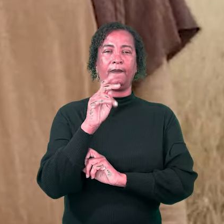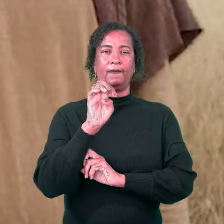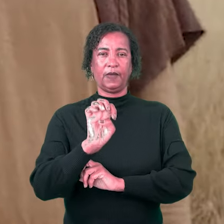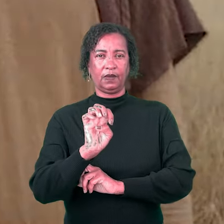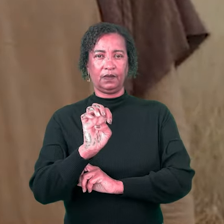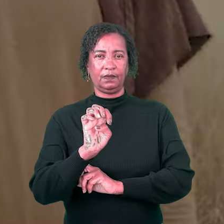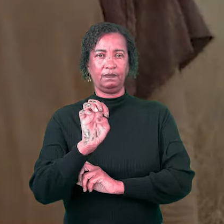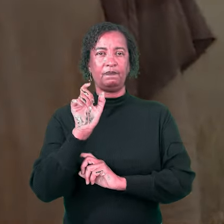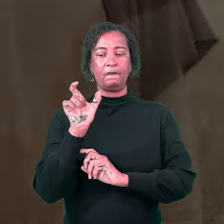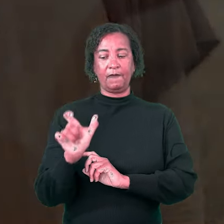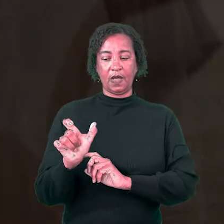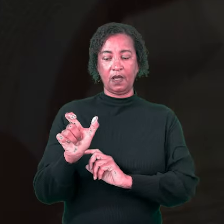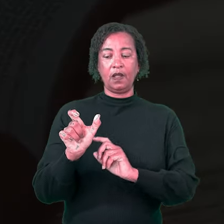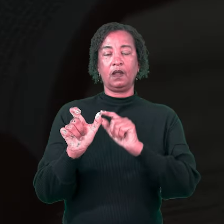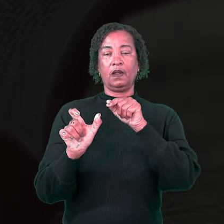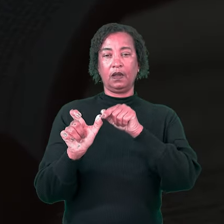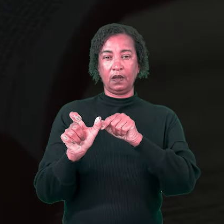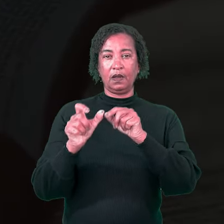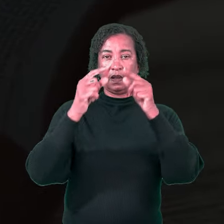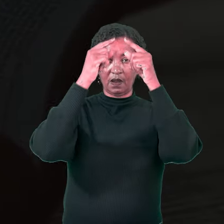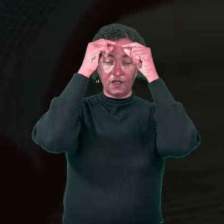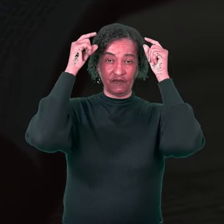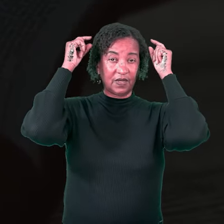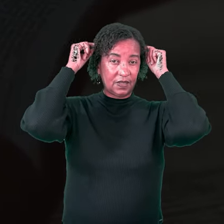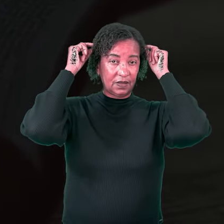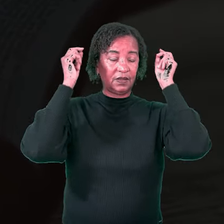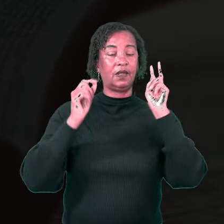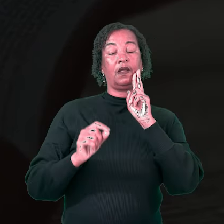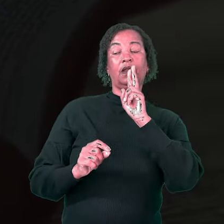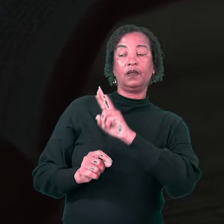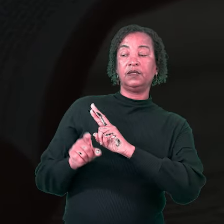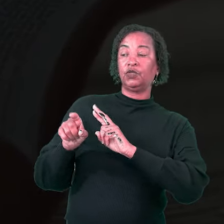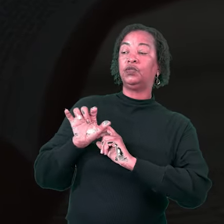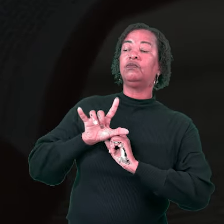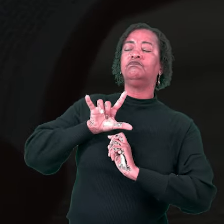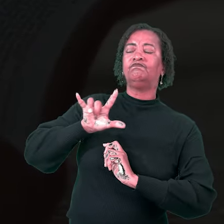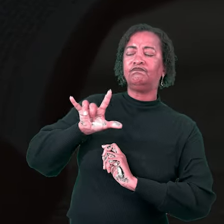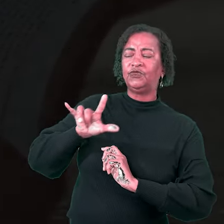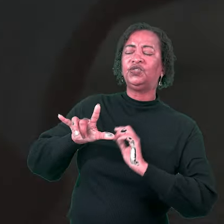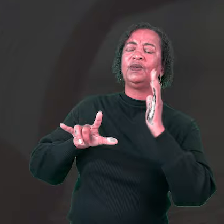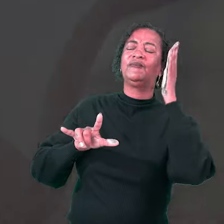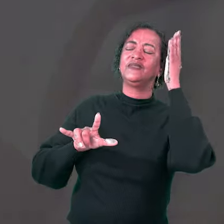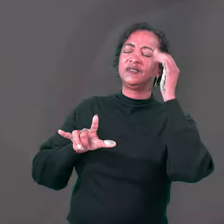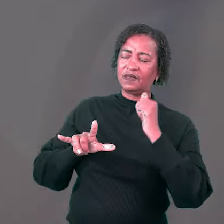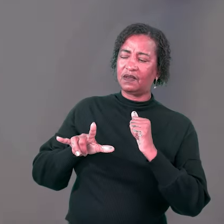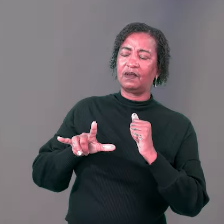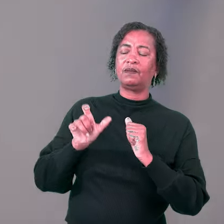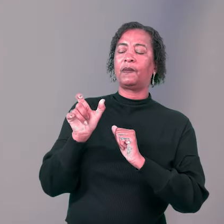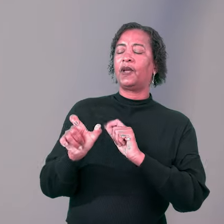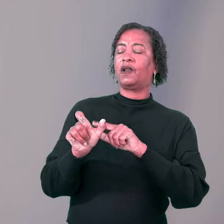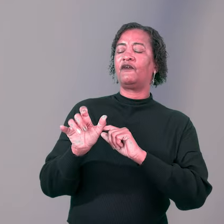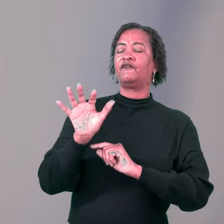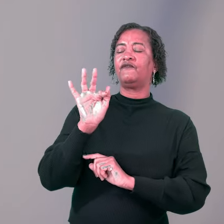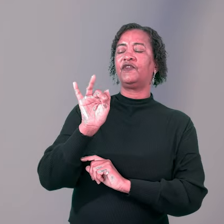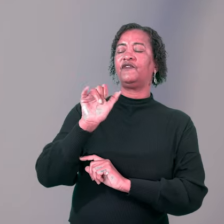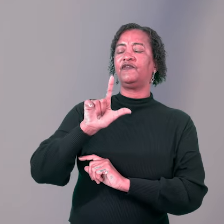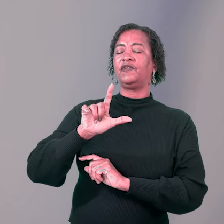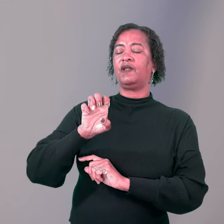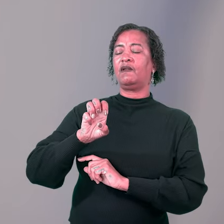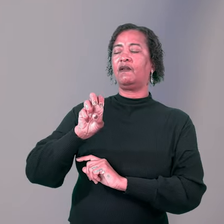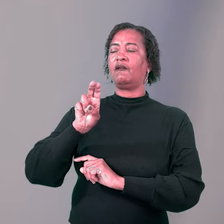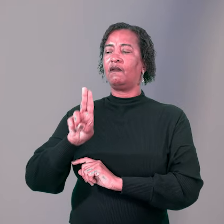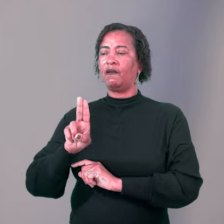Pedro respondeu, Senhor, tu sabes que te amo, Pedro usou a palavra filéu, que significa,